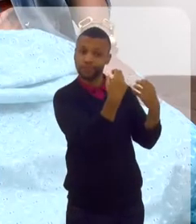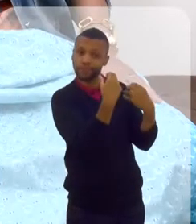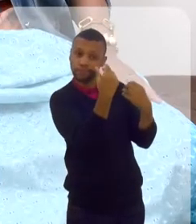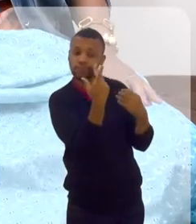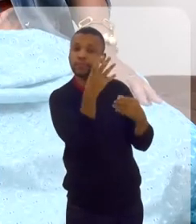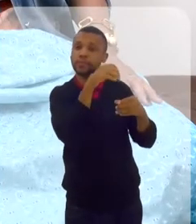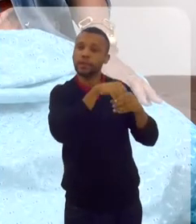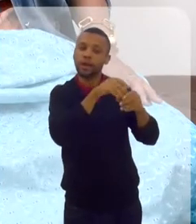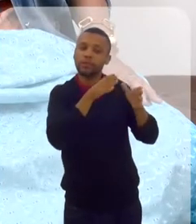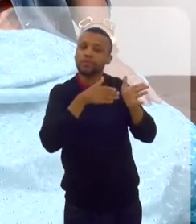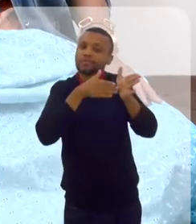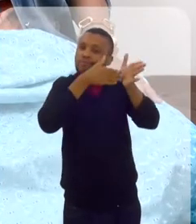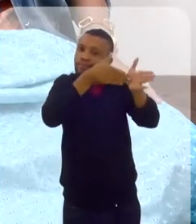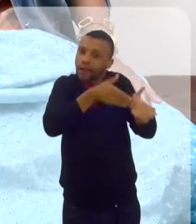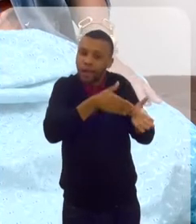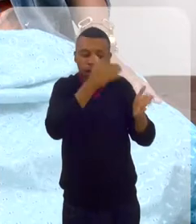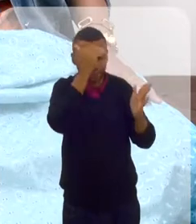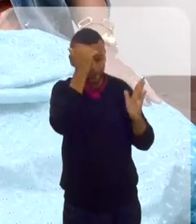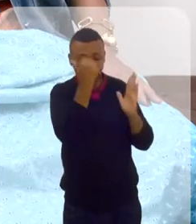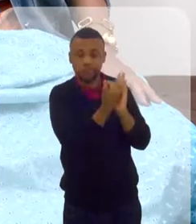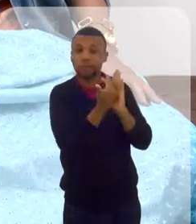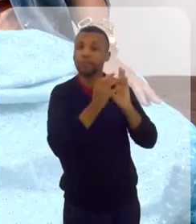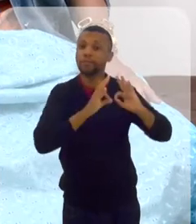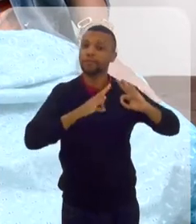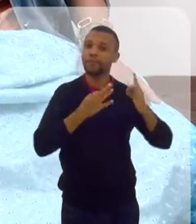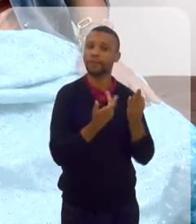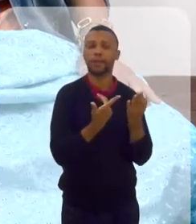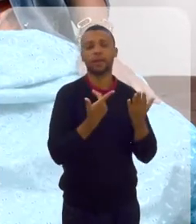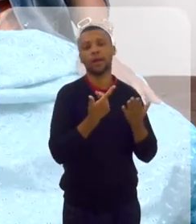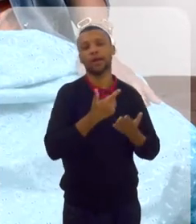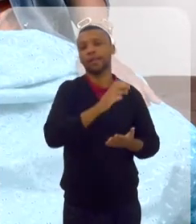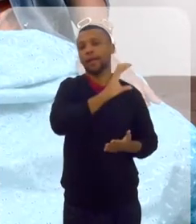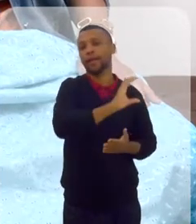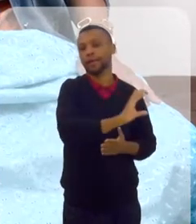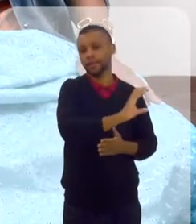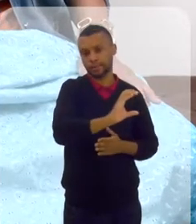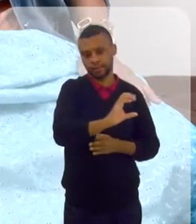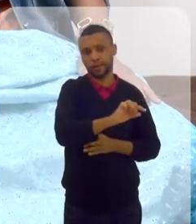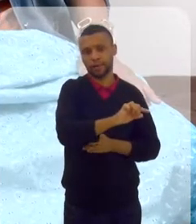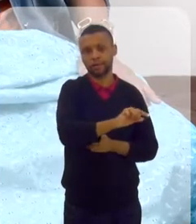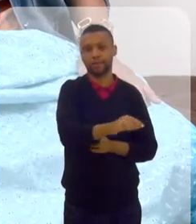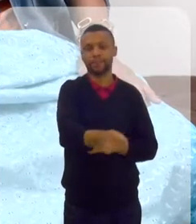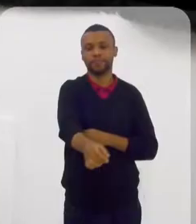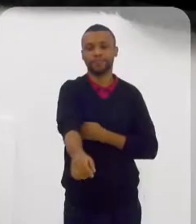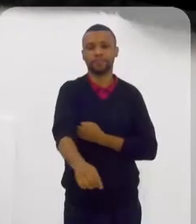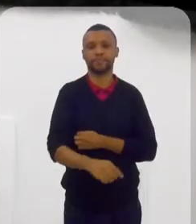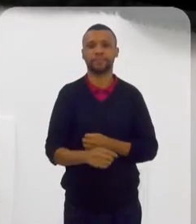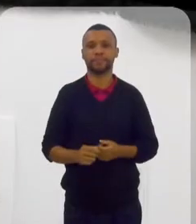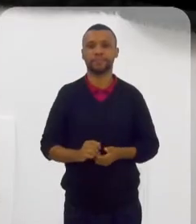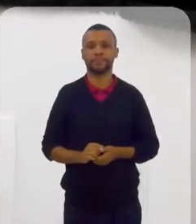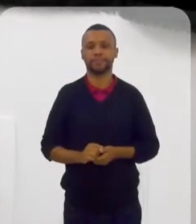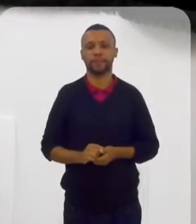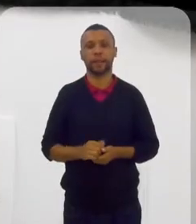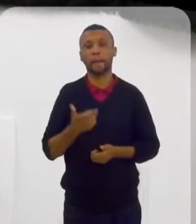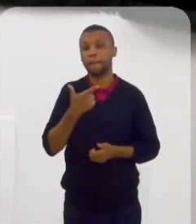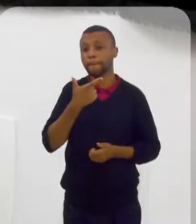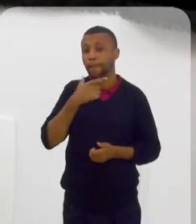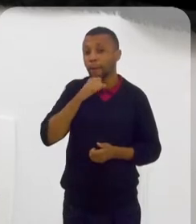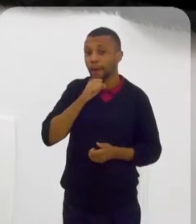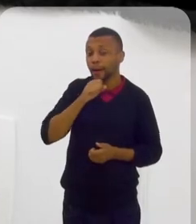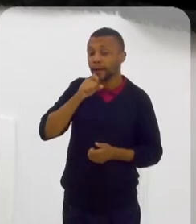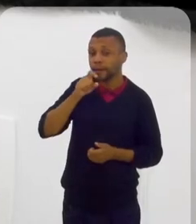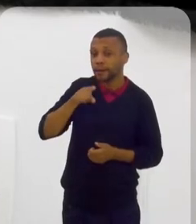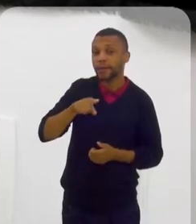eu tive ali com relação à conduta. Então, eu vivi na família cristã. Meu pai é batista,